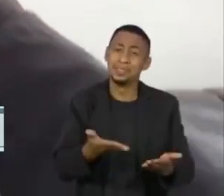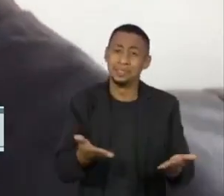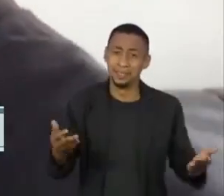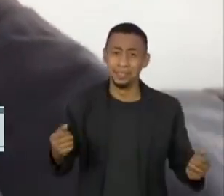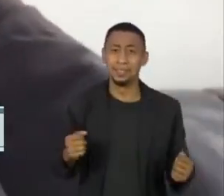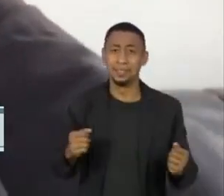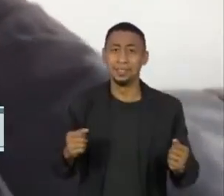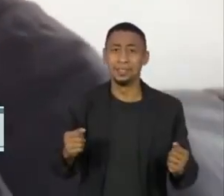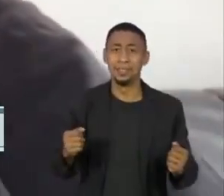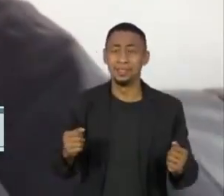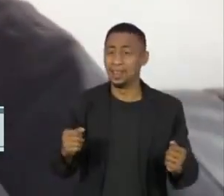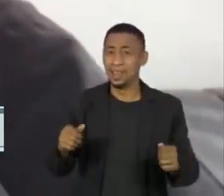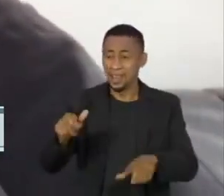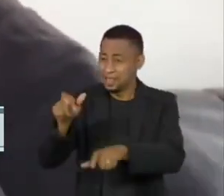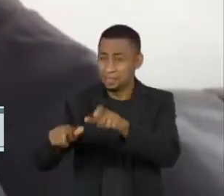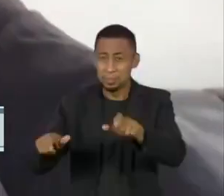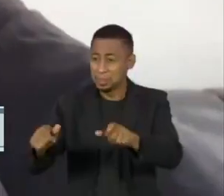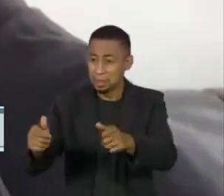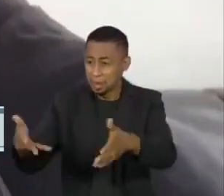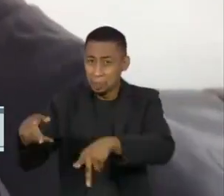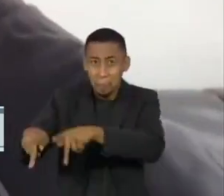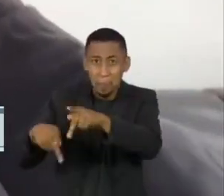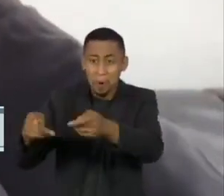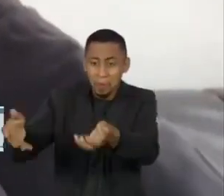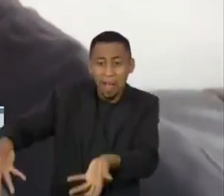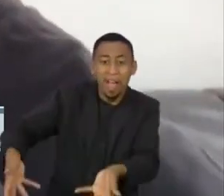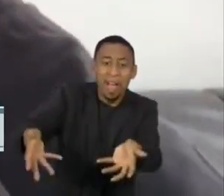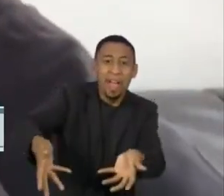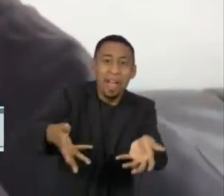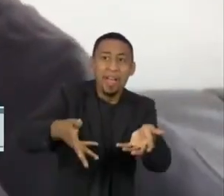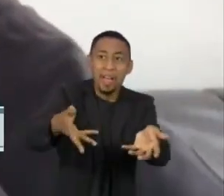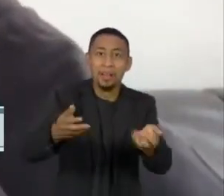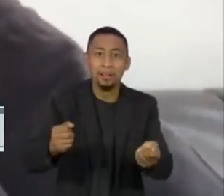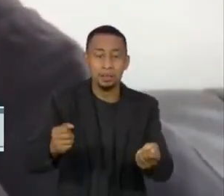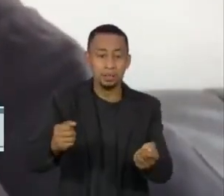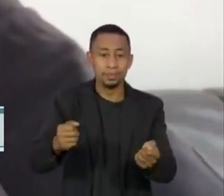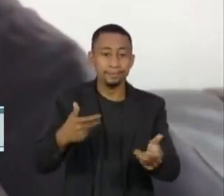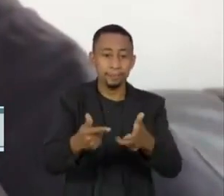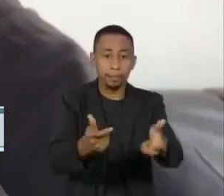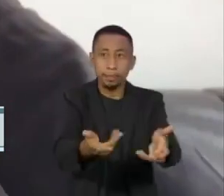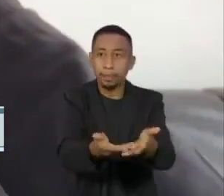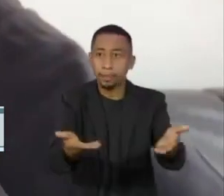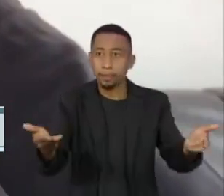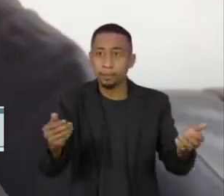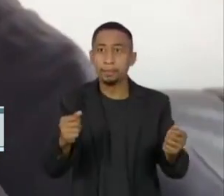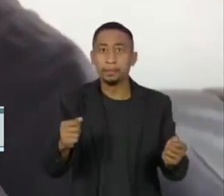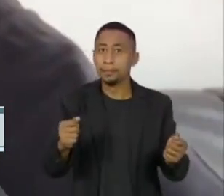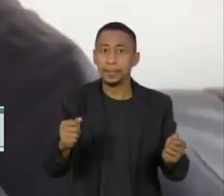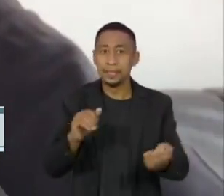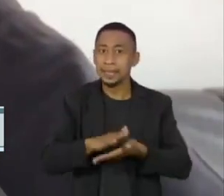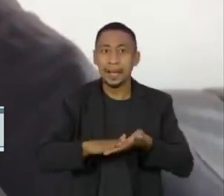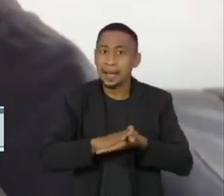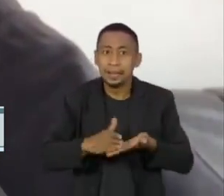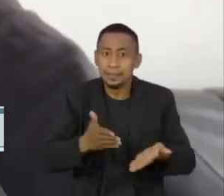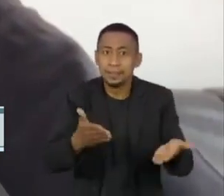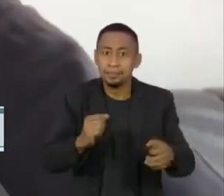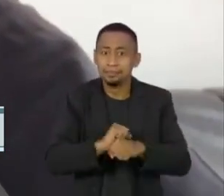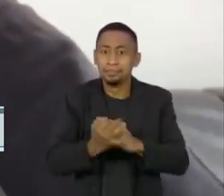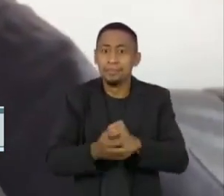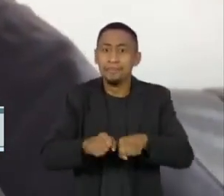e jogar as pessoas ao leão, às feras da pandemia.